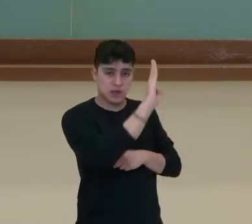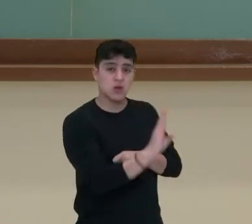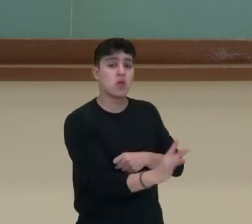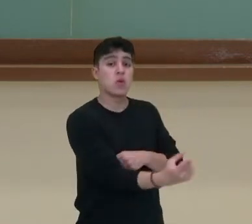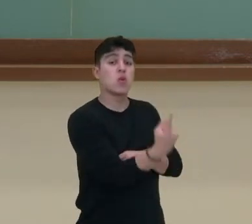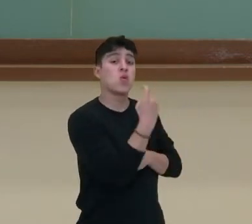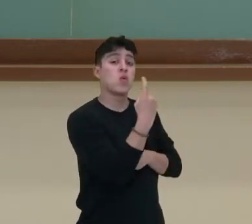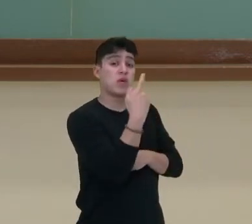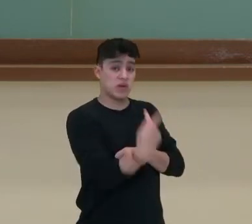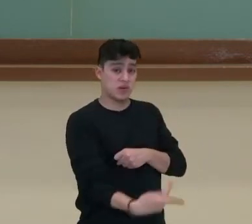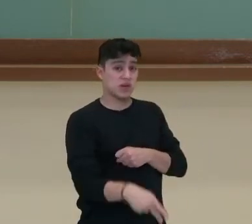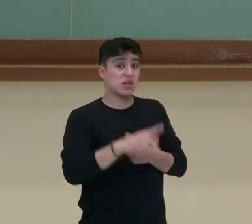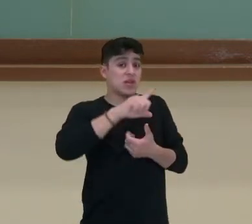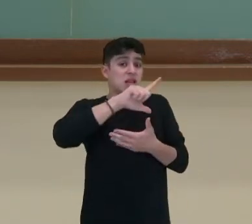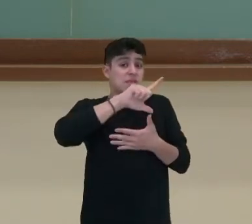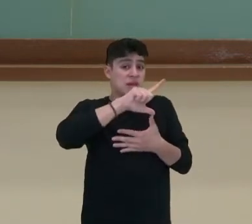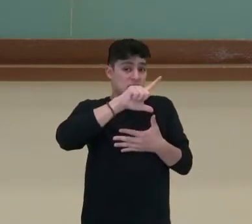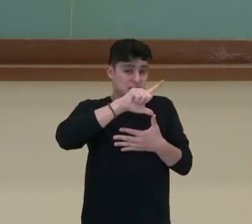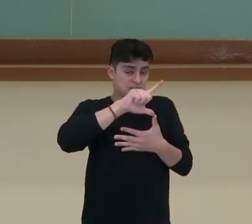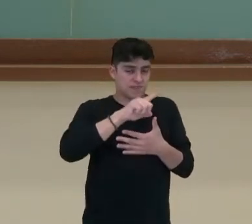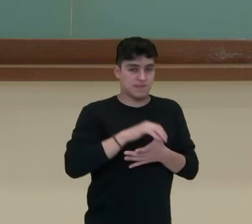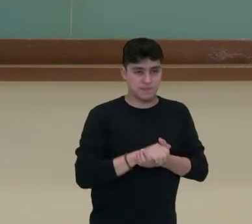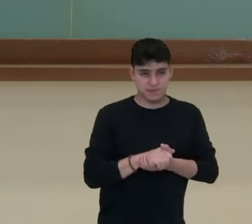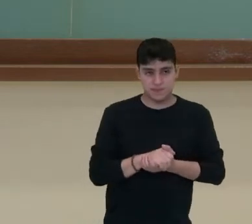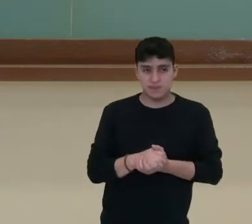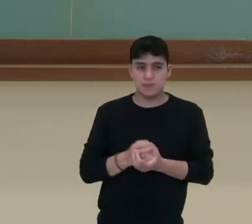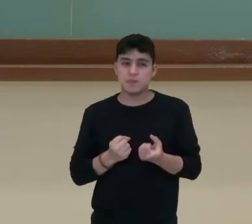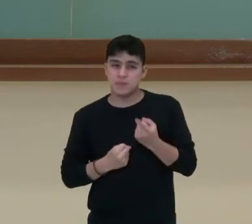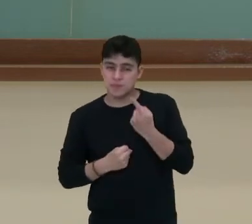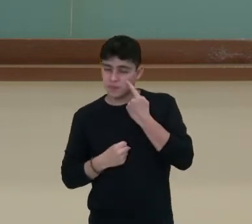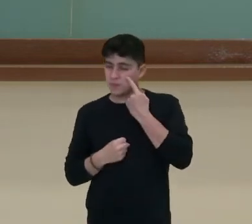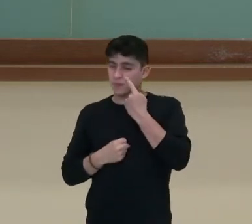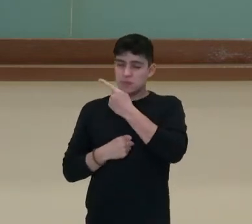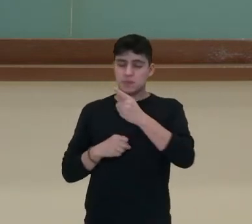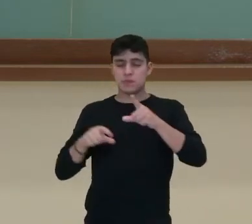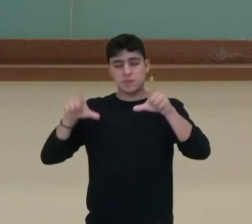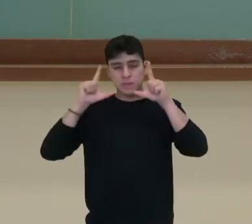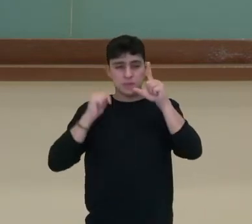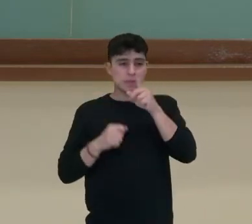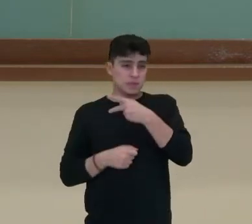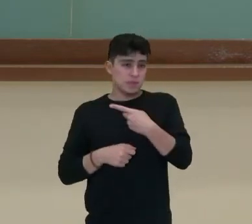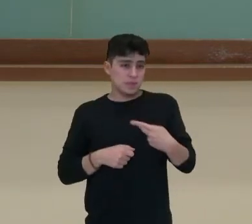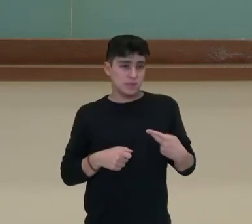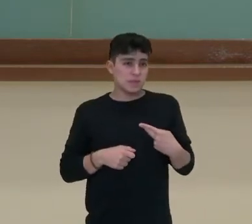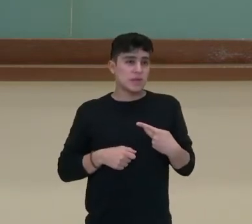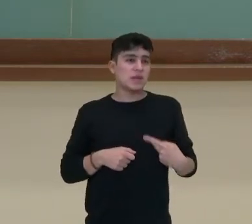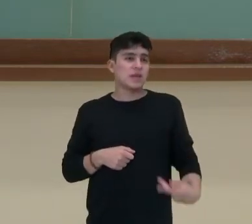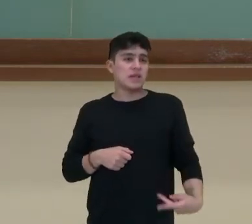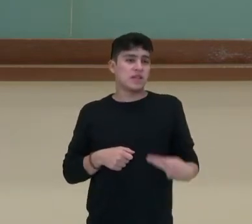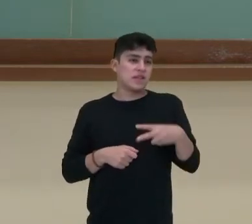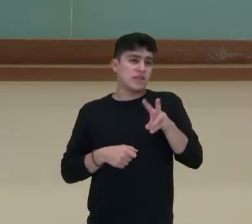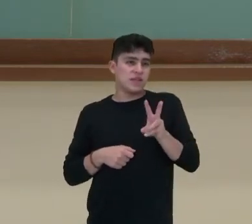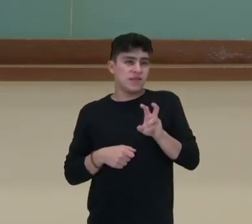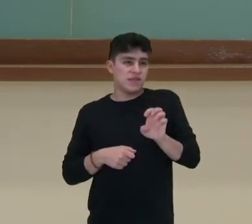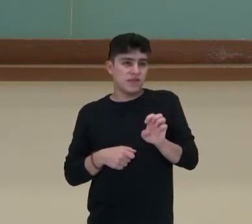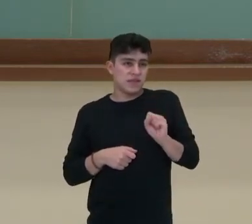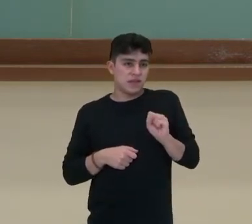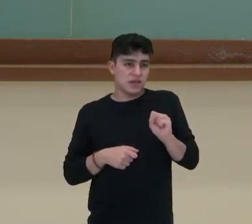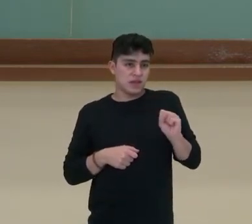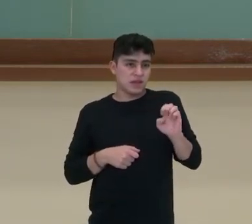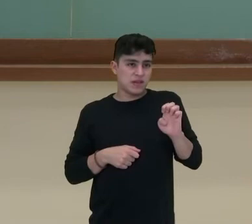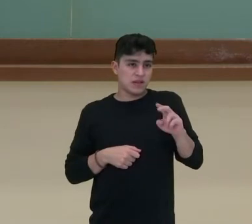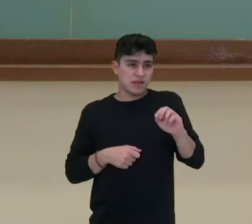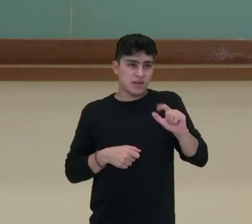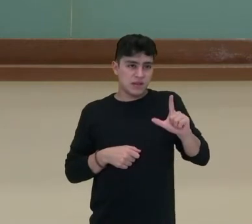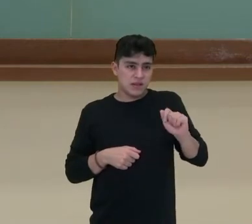fez isso na América Latina. Então nós temos aqui a figura do presidente da República, Wenceslau Brás, assinando a